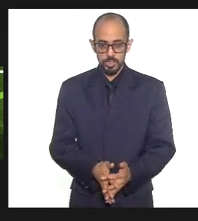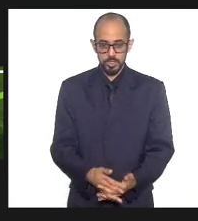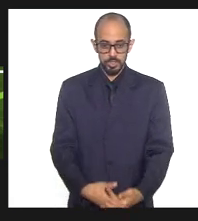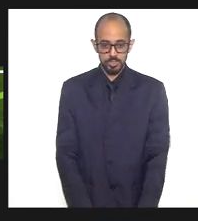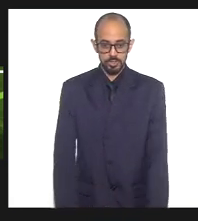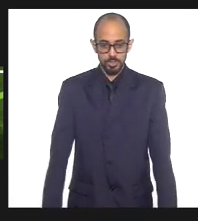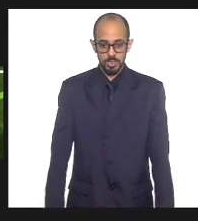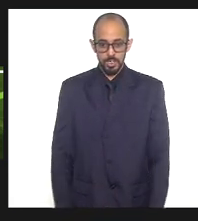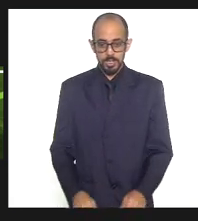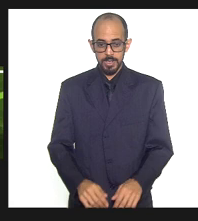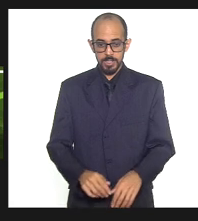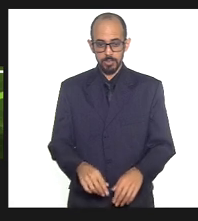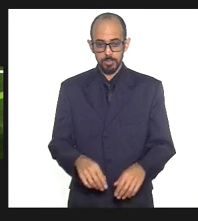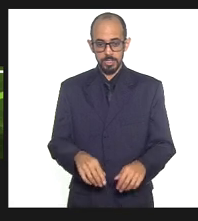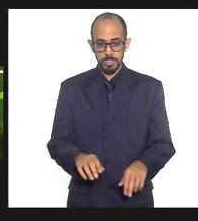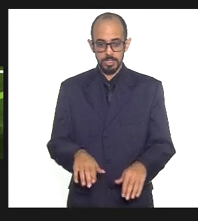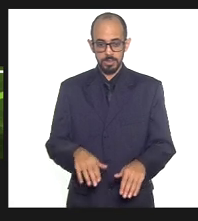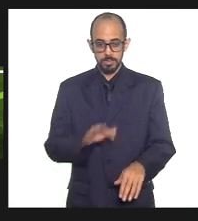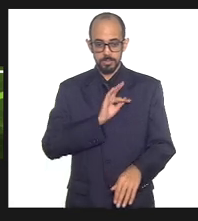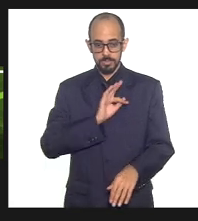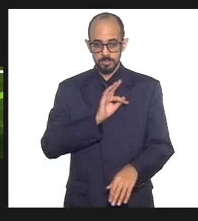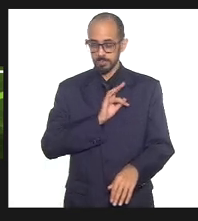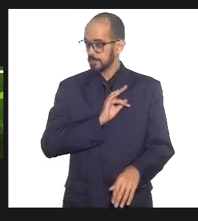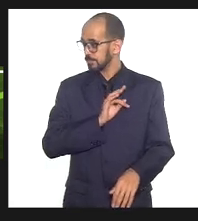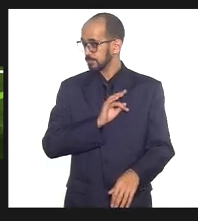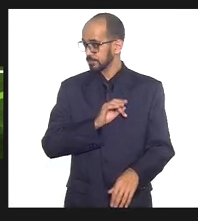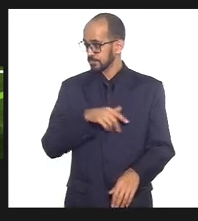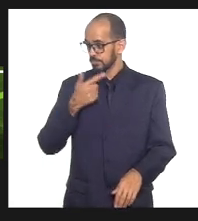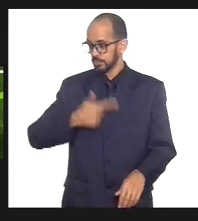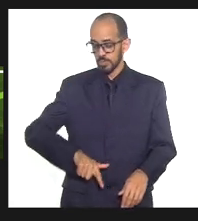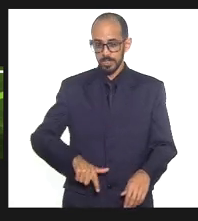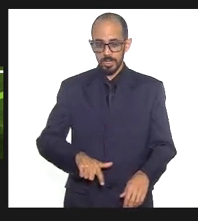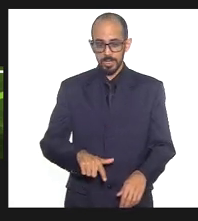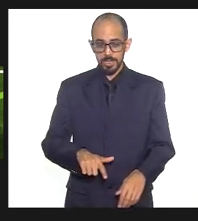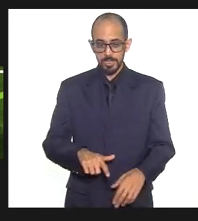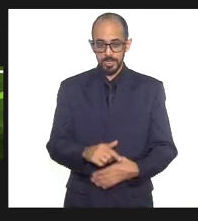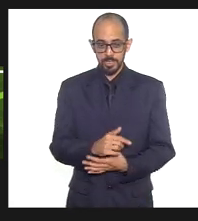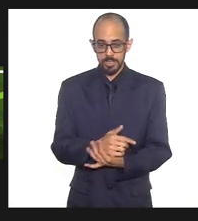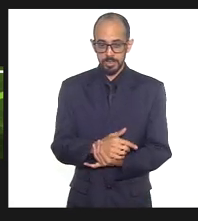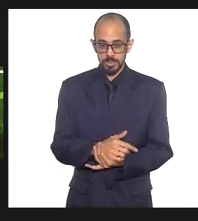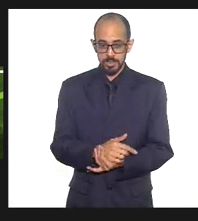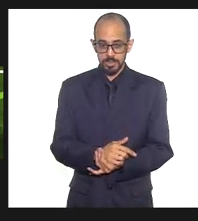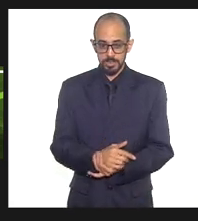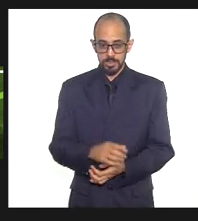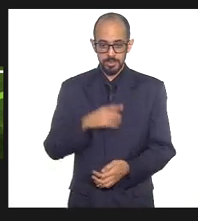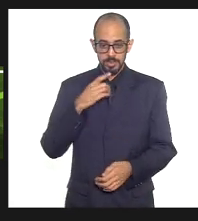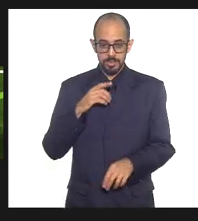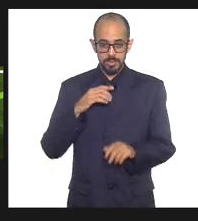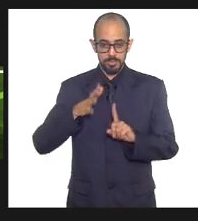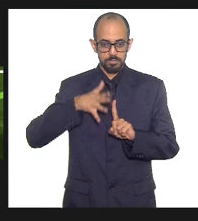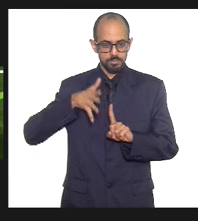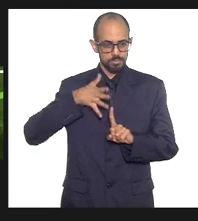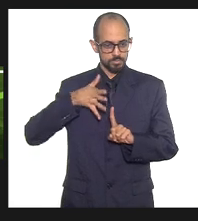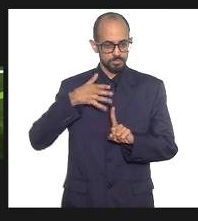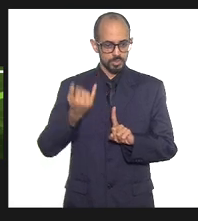aqui. Marta, mais uma vez, depoimentos muito importantes, significativos,